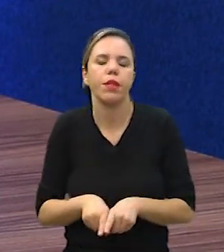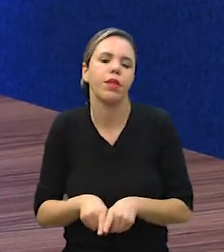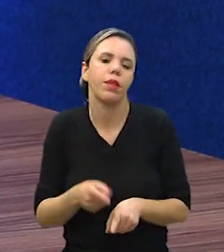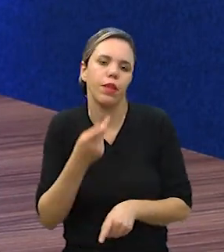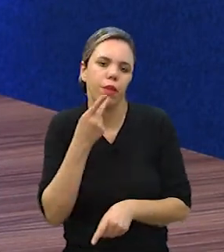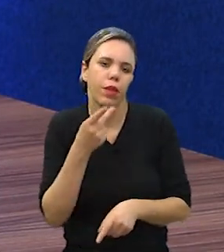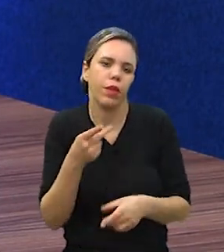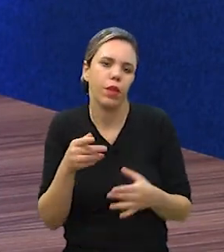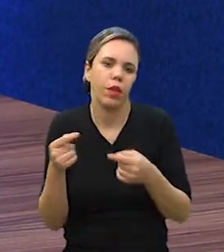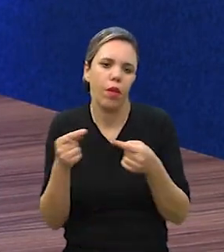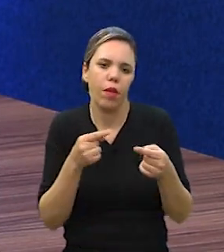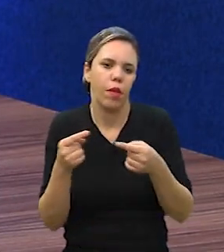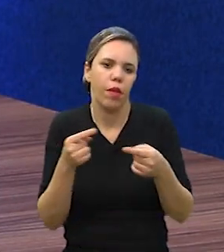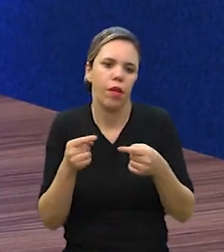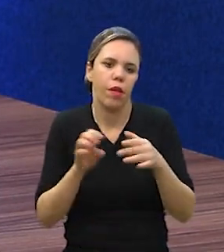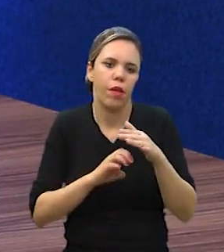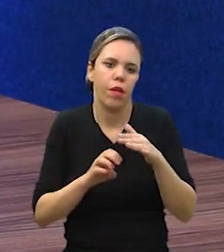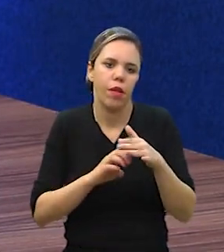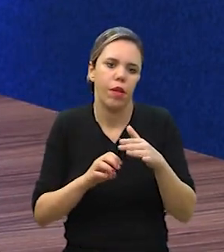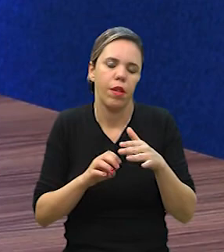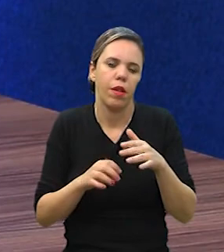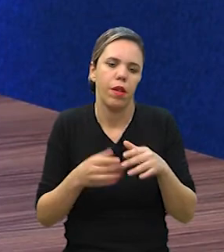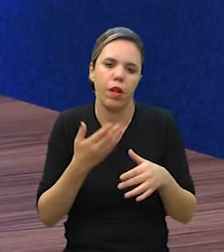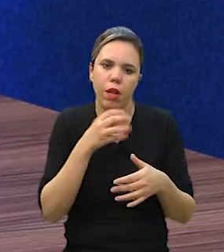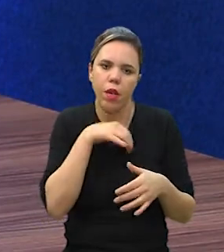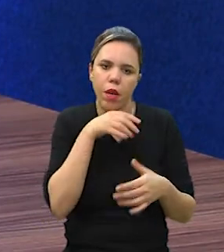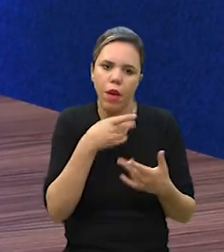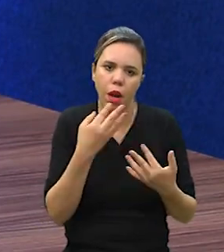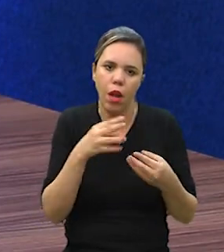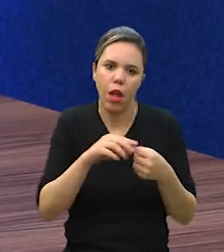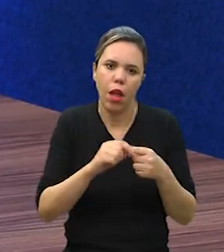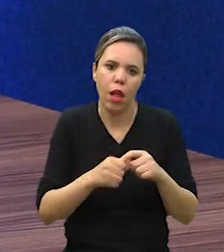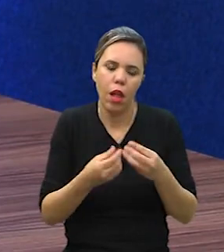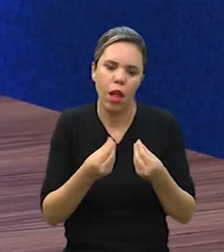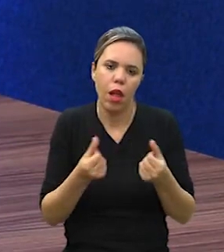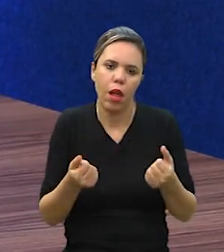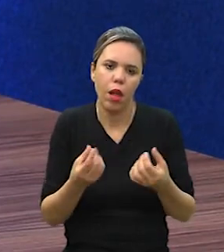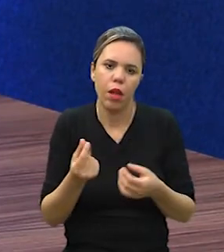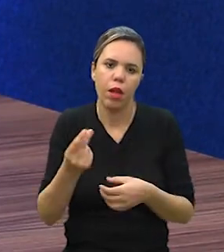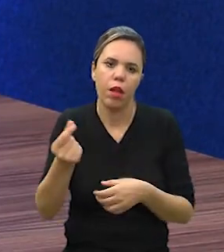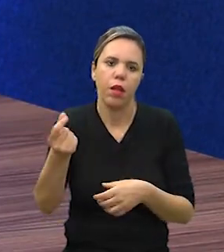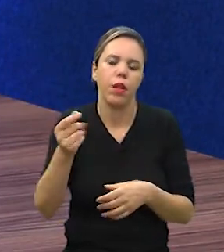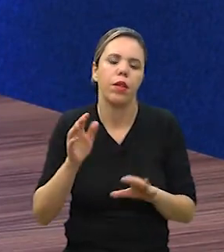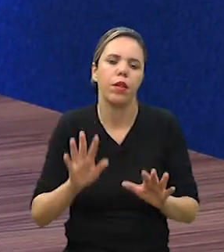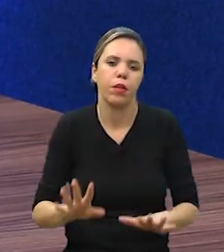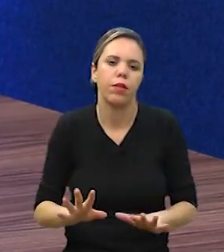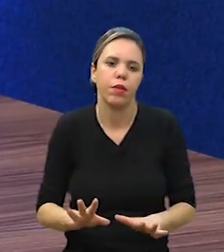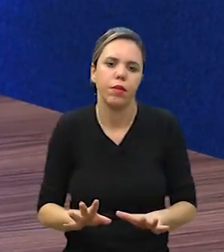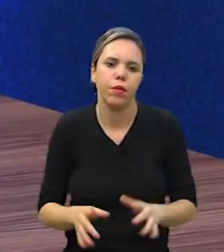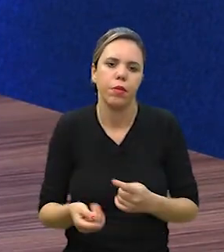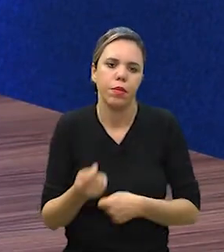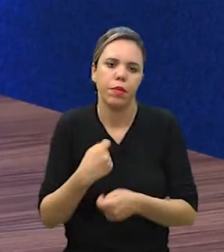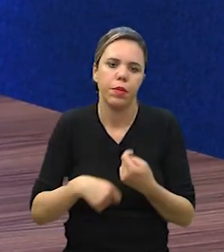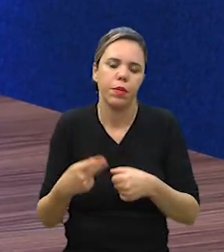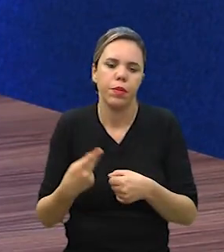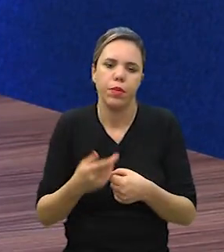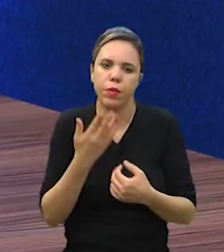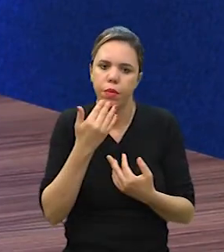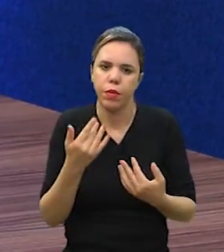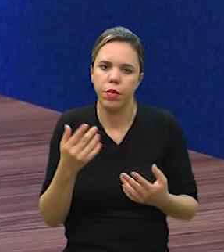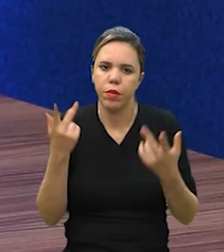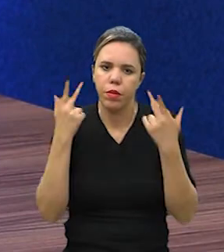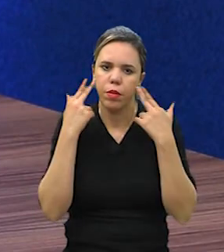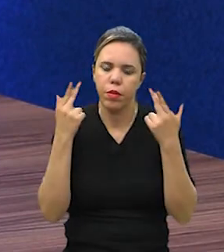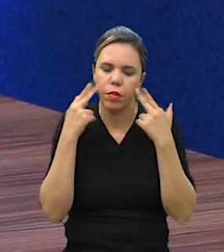fala em concorrência. O mercado de ração seca é algo que está aí há muito tempo. O mercado também de